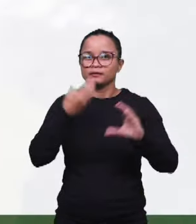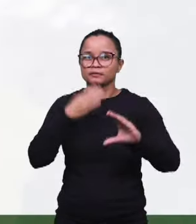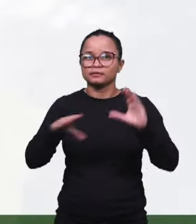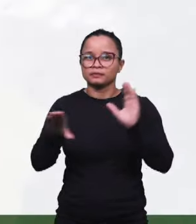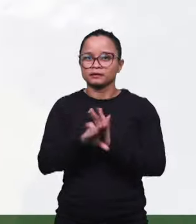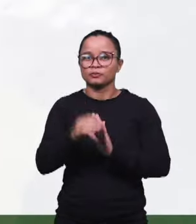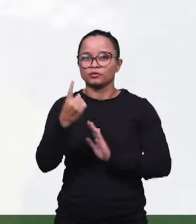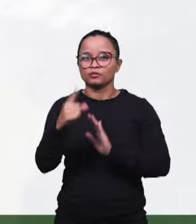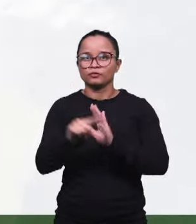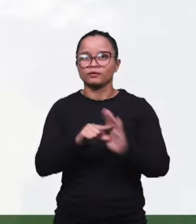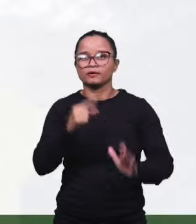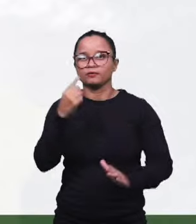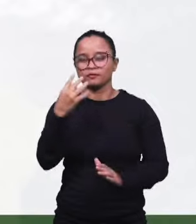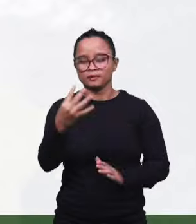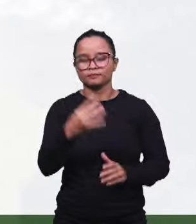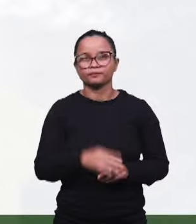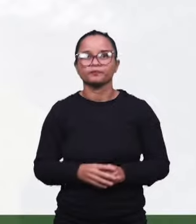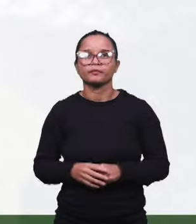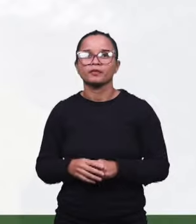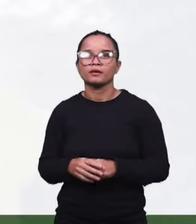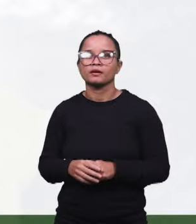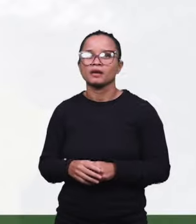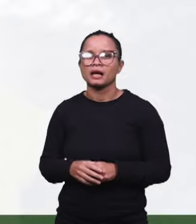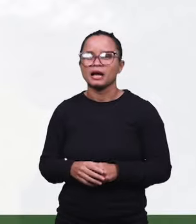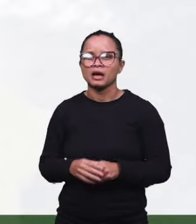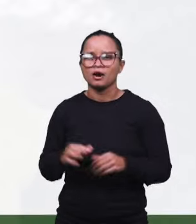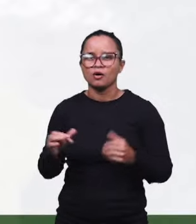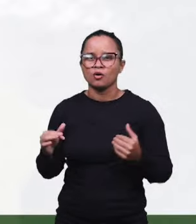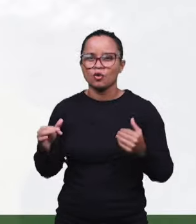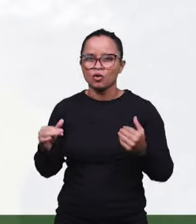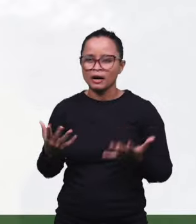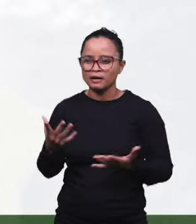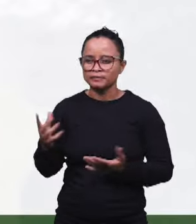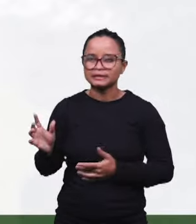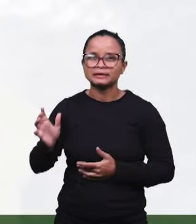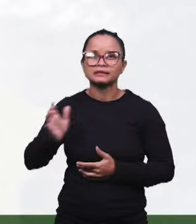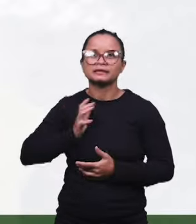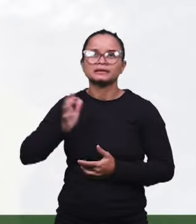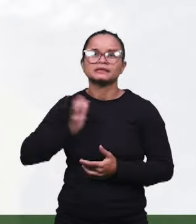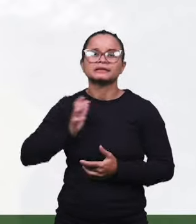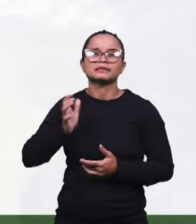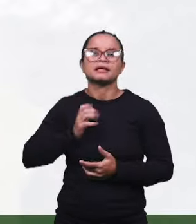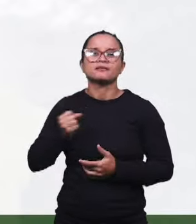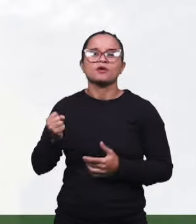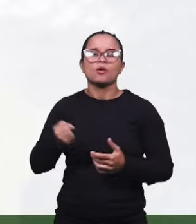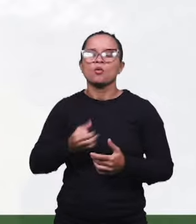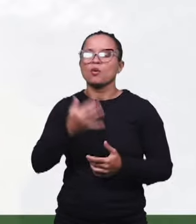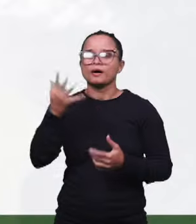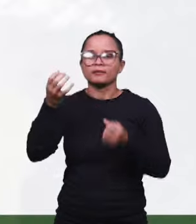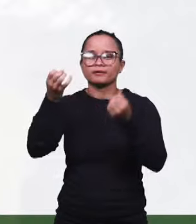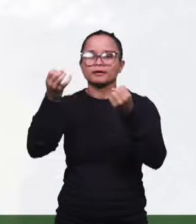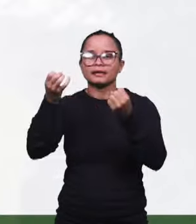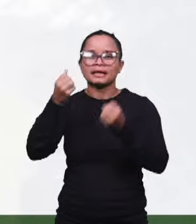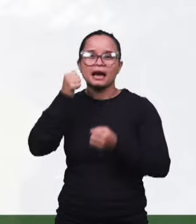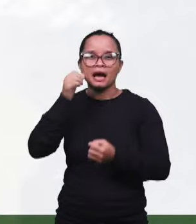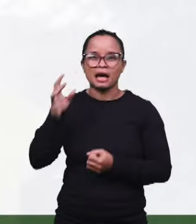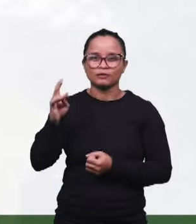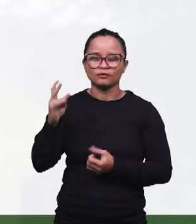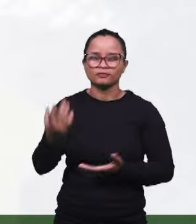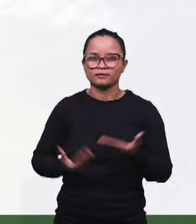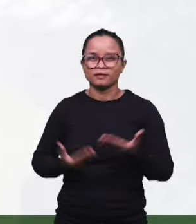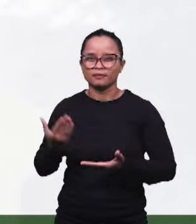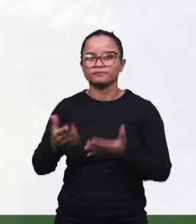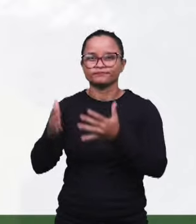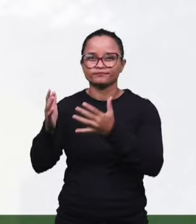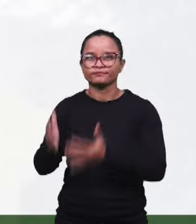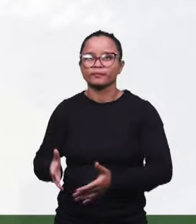lendo Cantares, capítulo 1, verso 4, Quais as grandes riquezas descritas pela noiva, igreja fiel, e